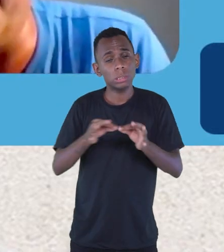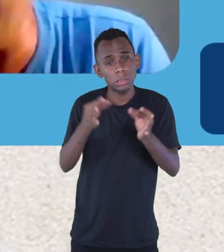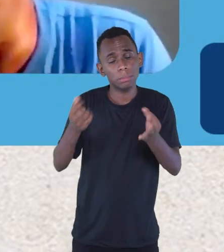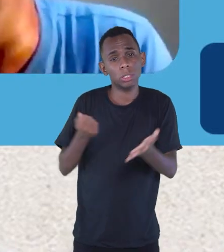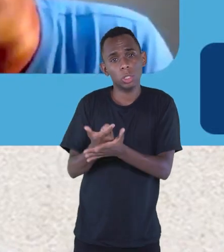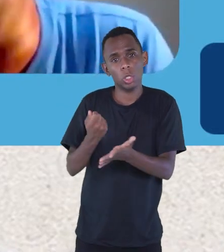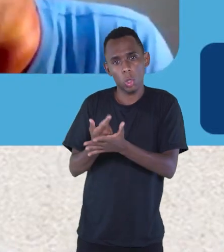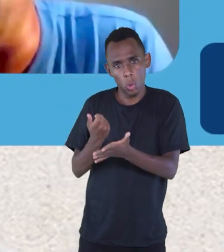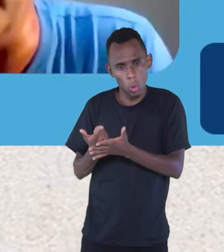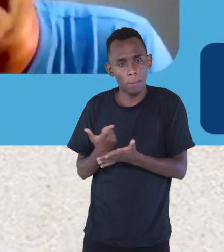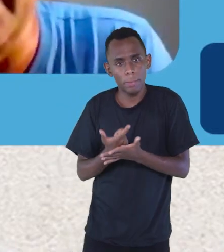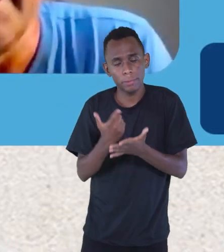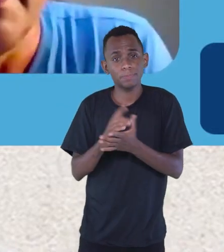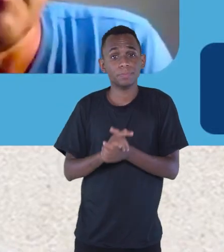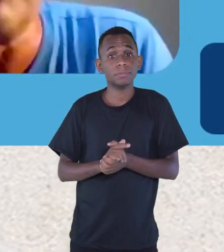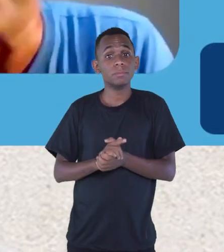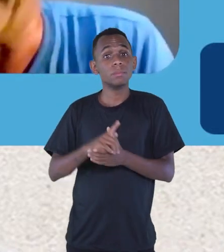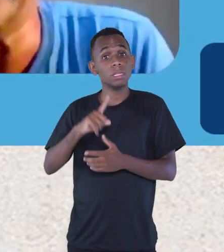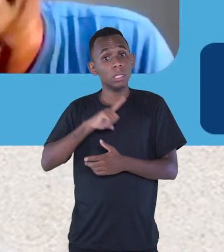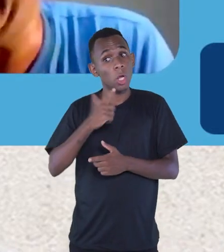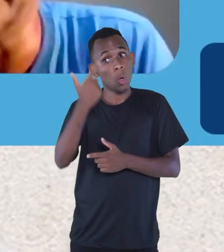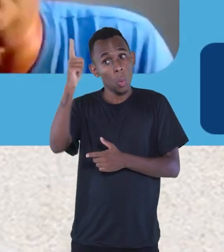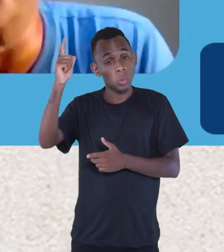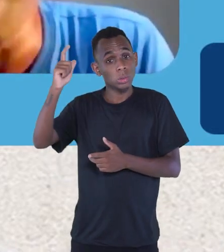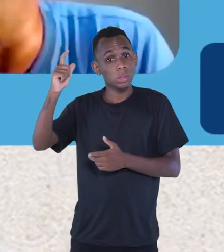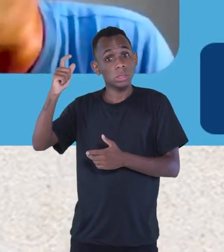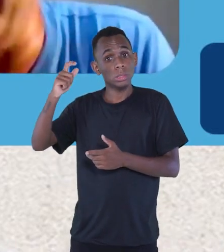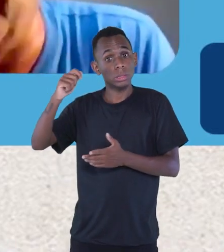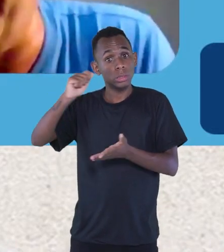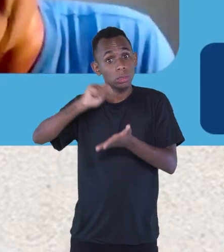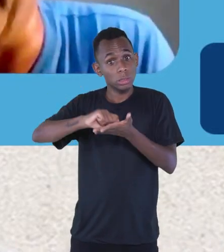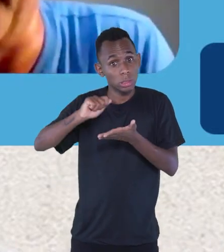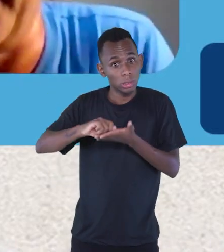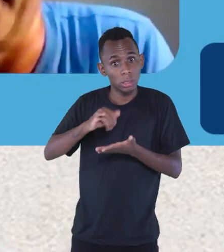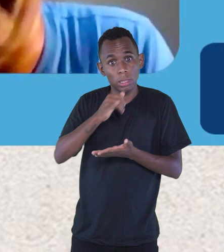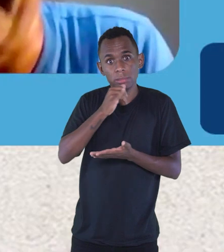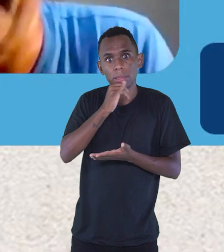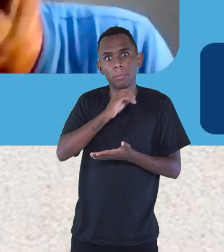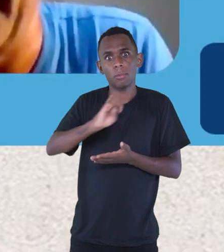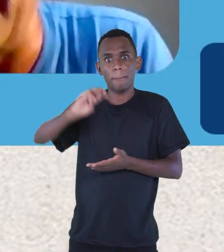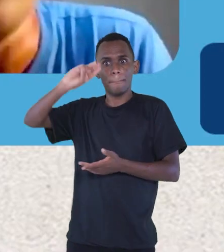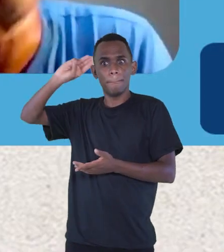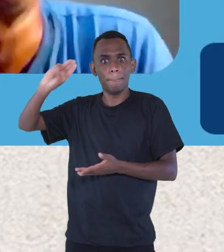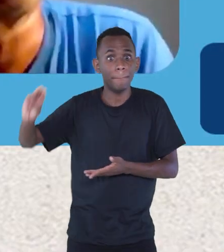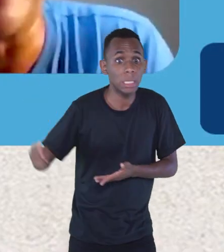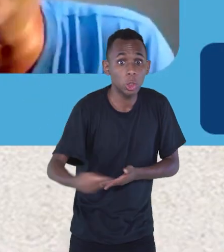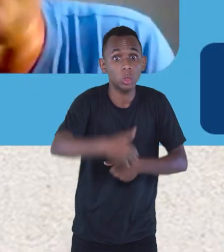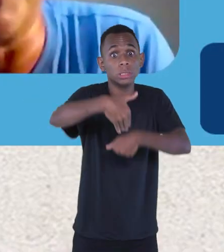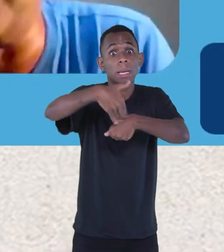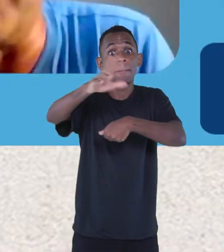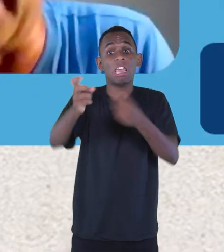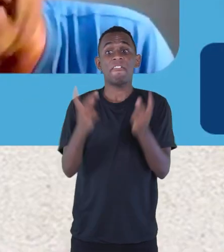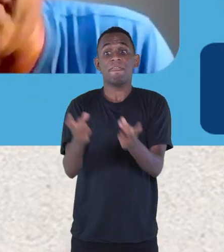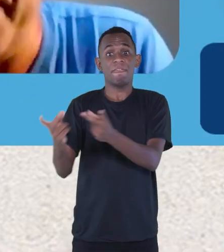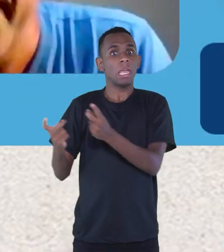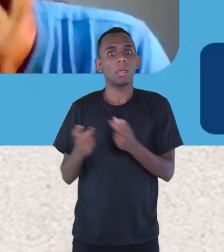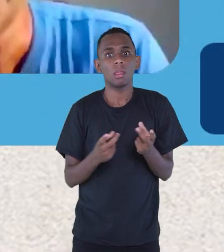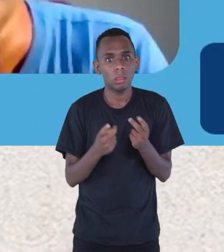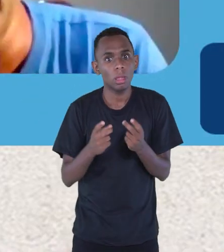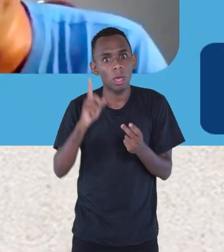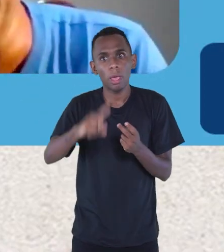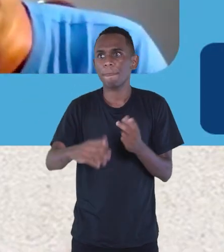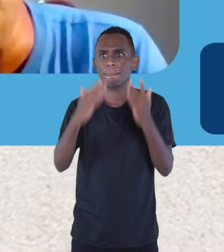Leandro Gomes de Barros e de outros autores que ultrapassam a casa dos milhões de vendas. É um sucesso editorial,